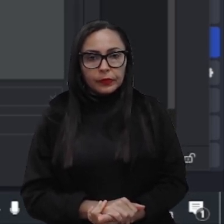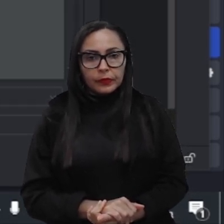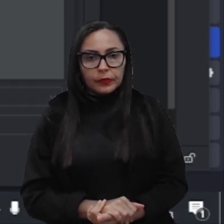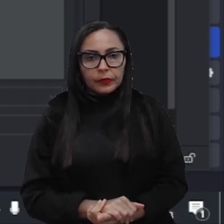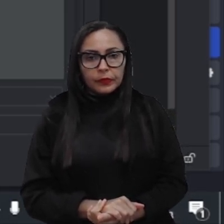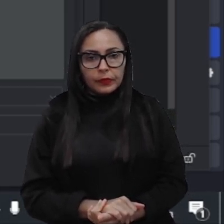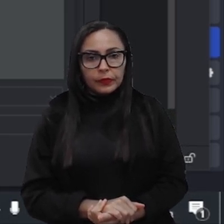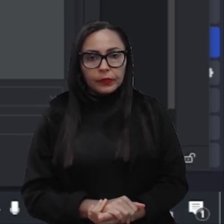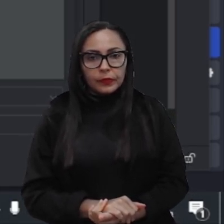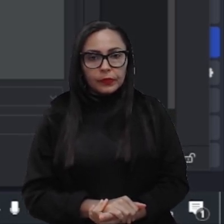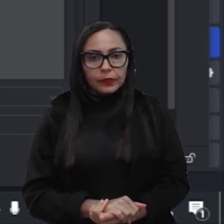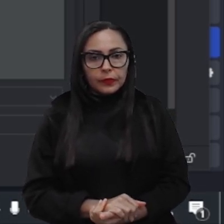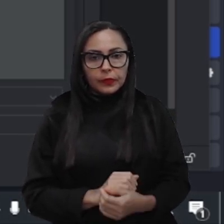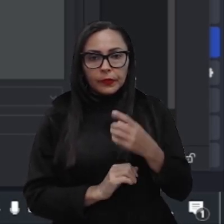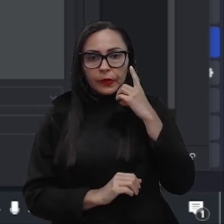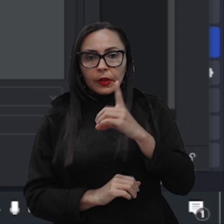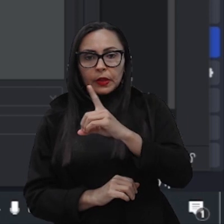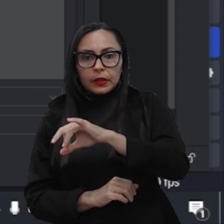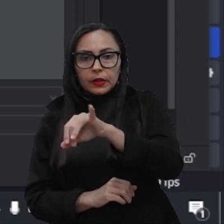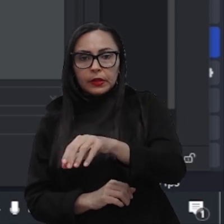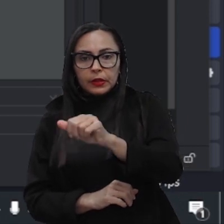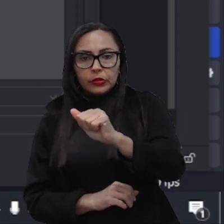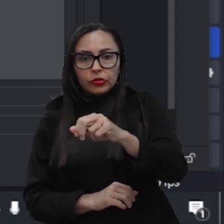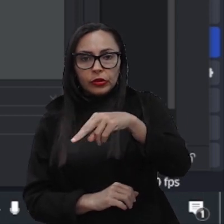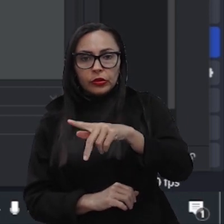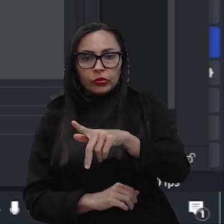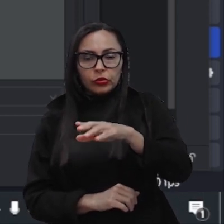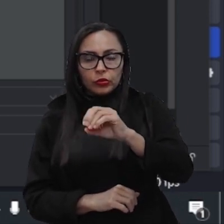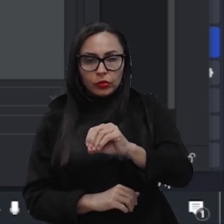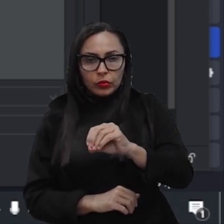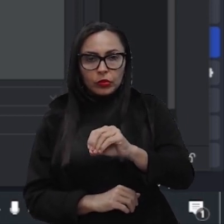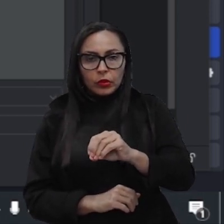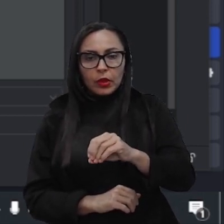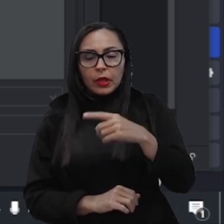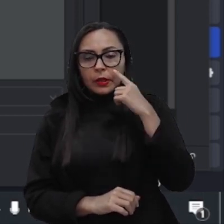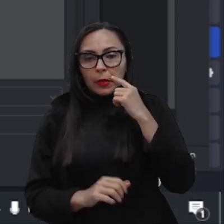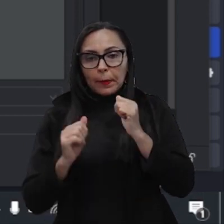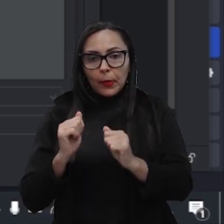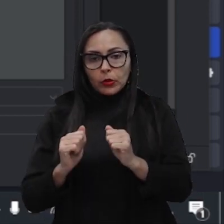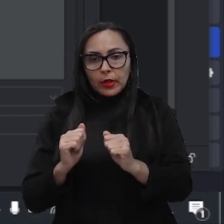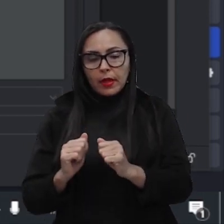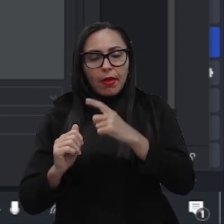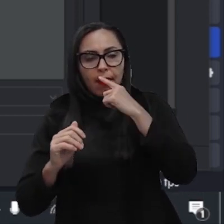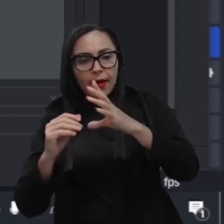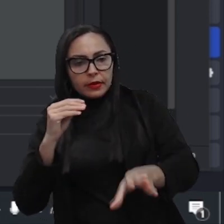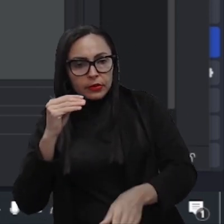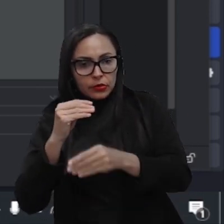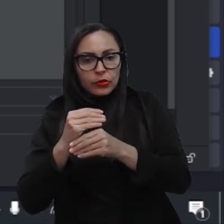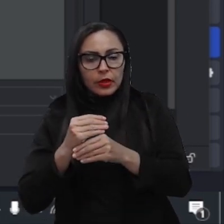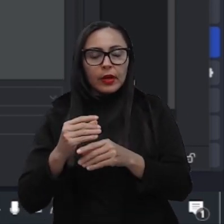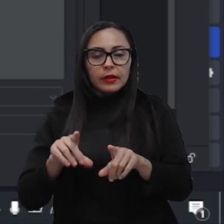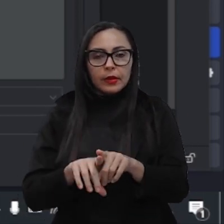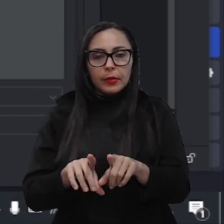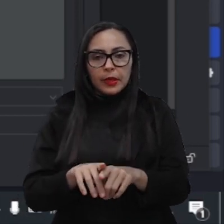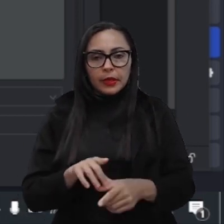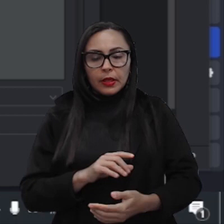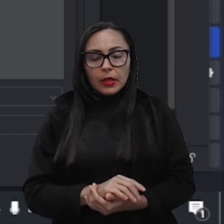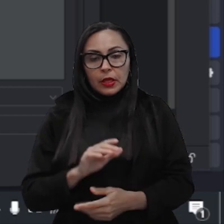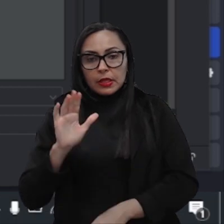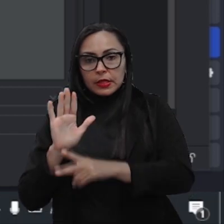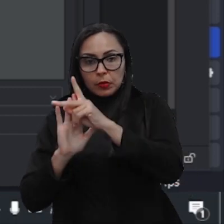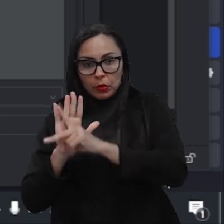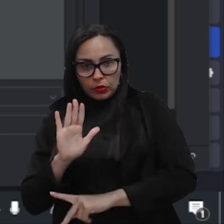depois, tudo instalado, coloca o nome de Django Para poder ele adicionar dentro dessa, desse projeto que criamos em Python,